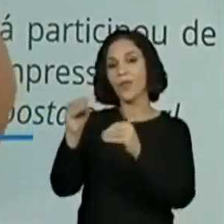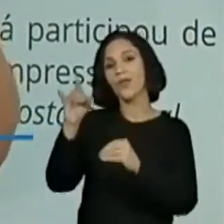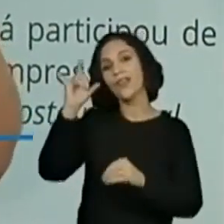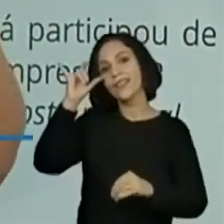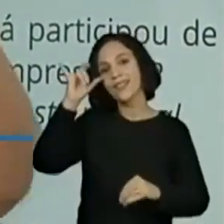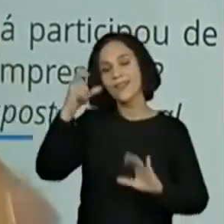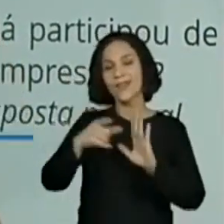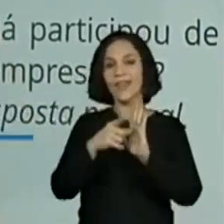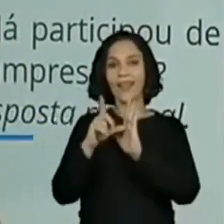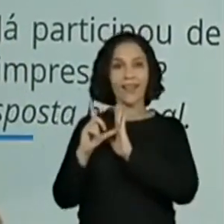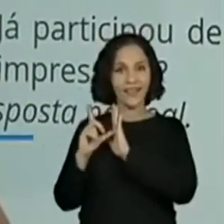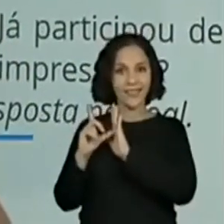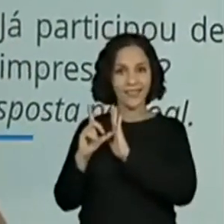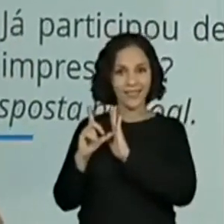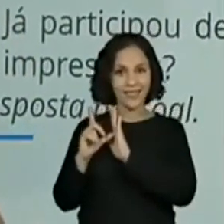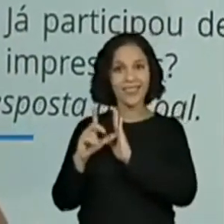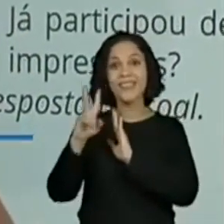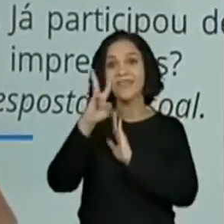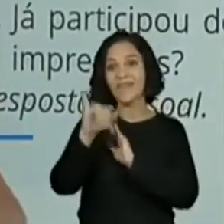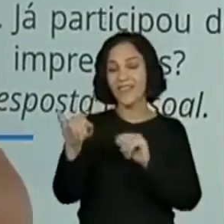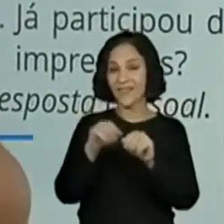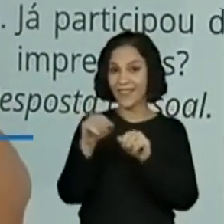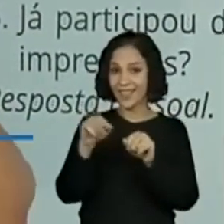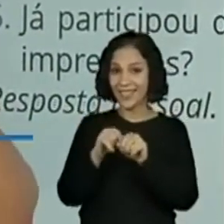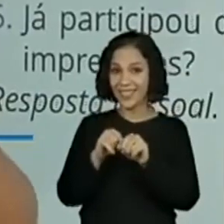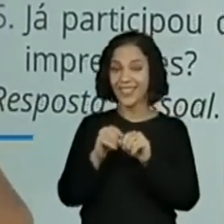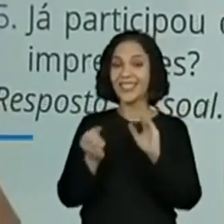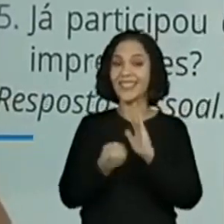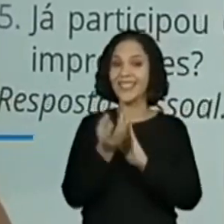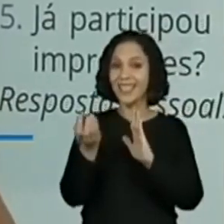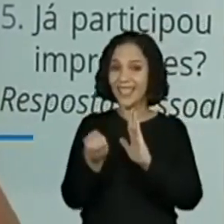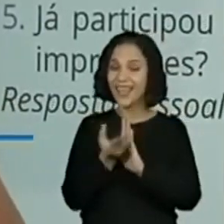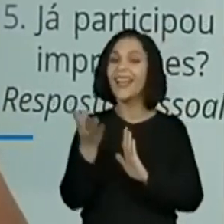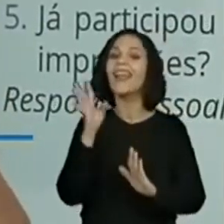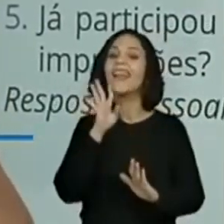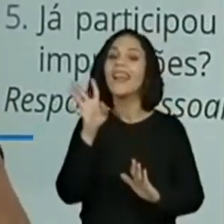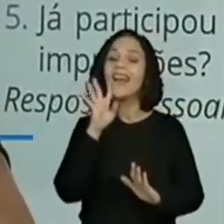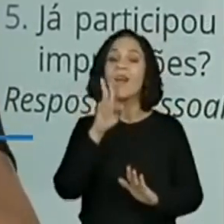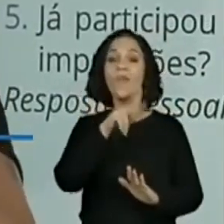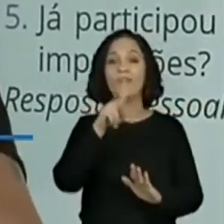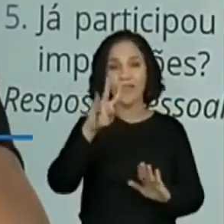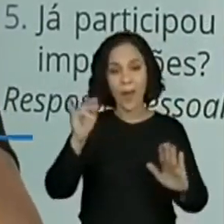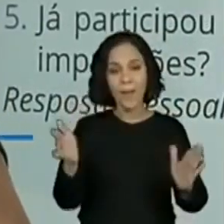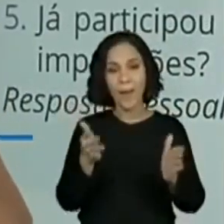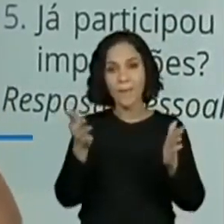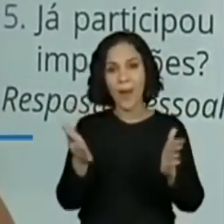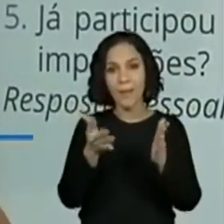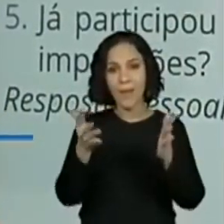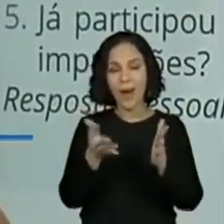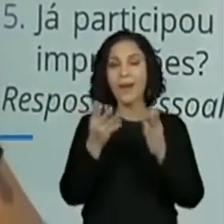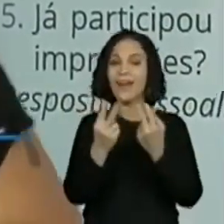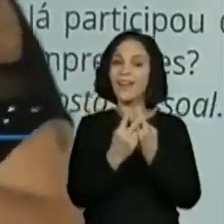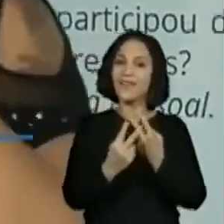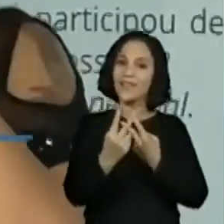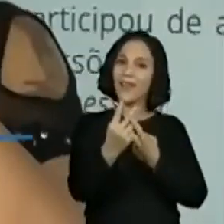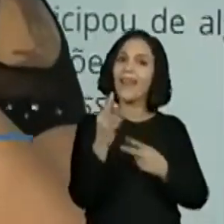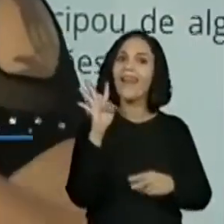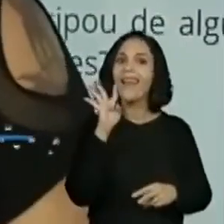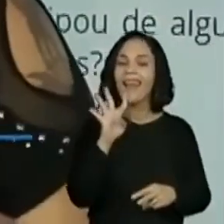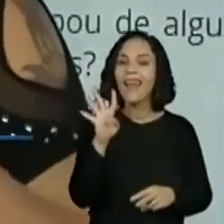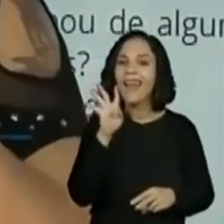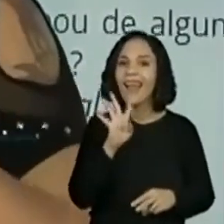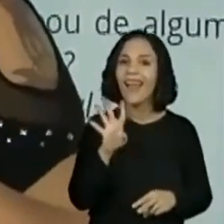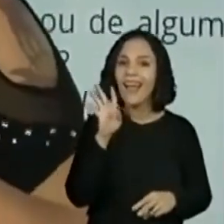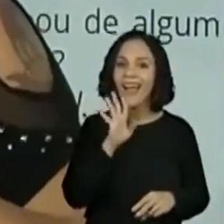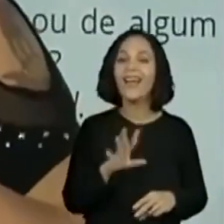antecipando, que vai participar de um. Porque os professores estão trabalhando e vão participar de sarau virtual. Olha,